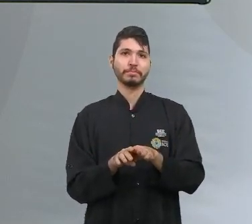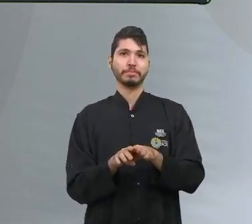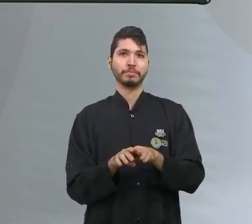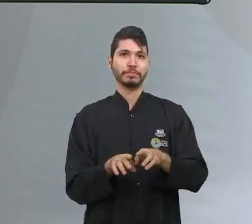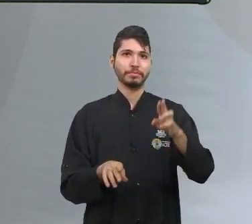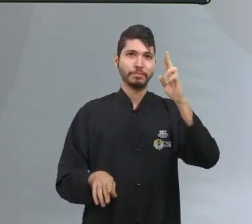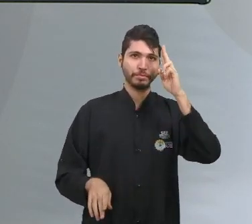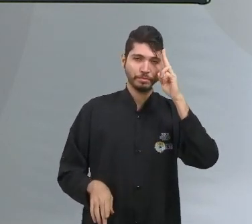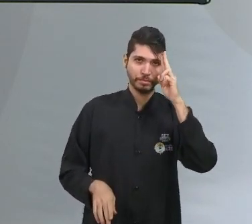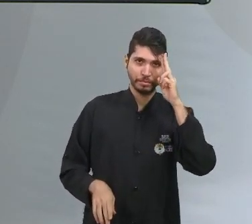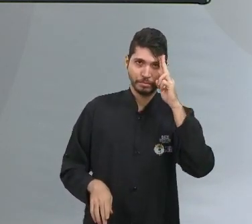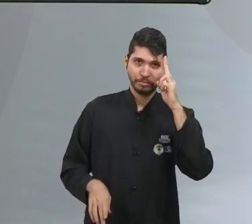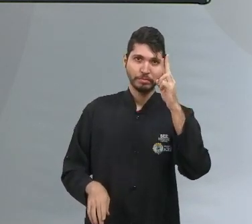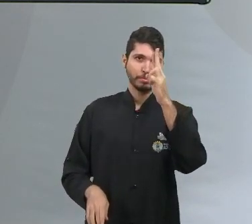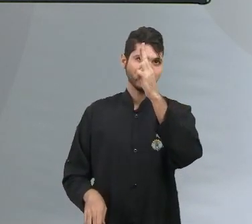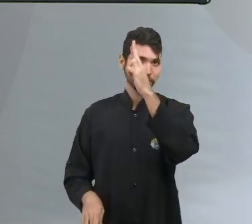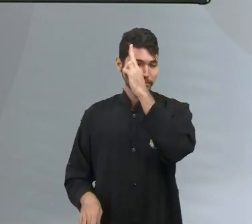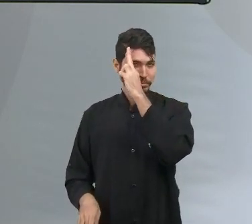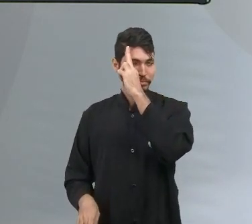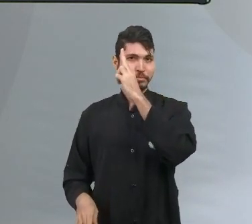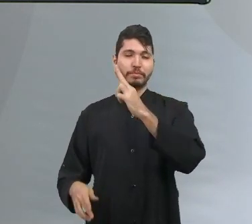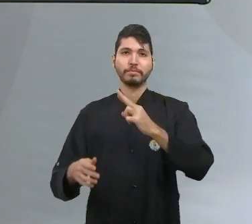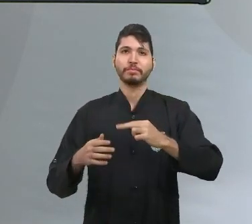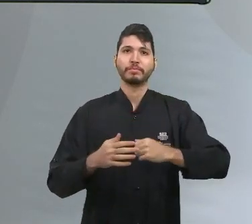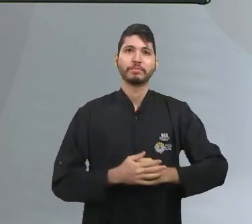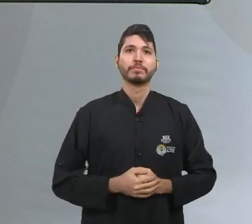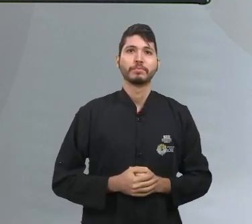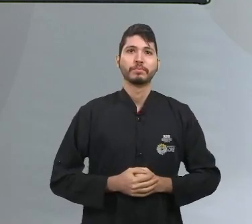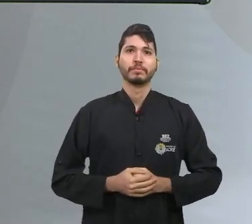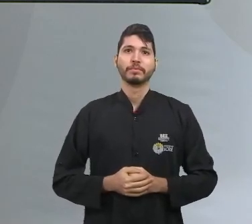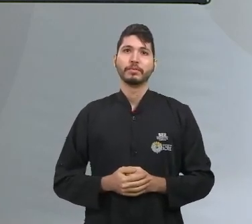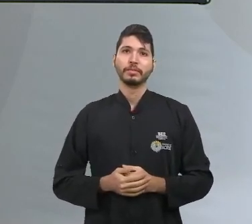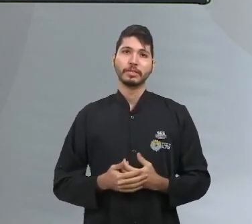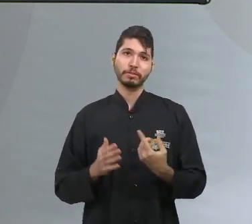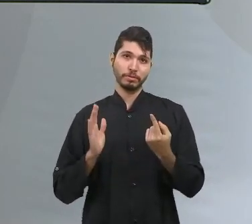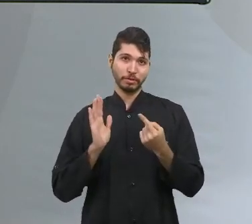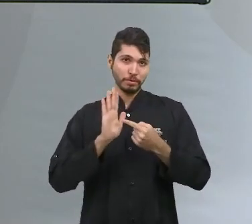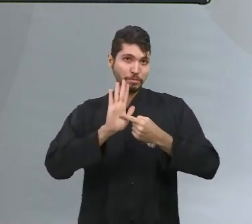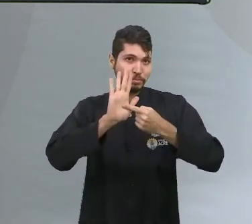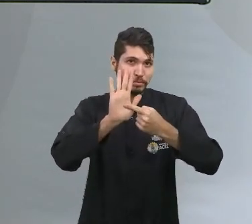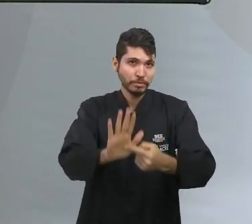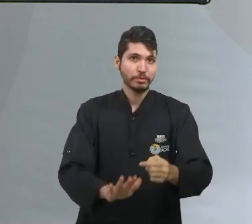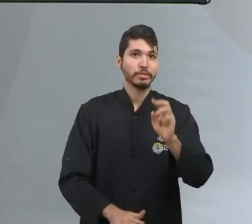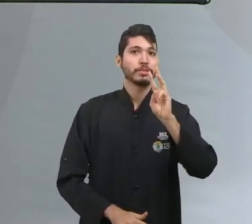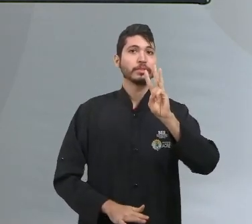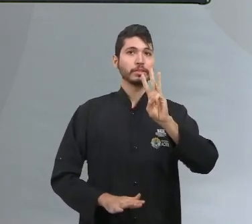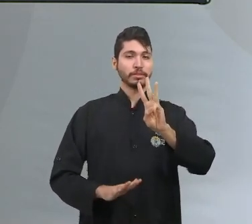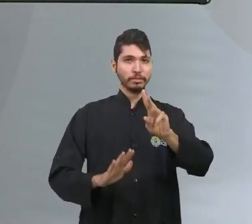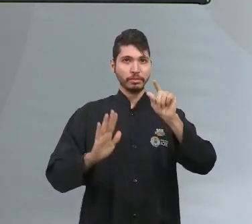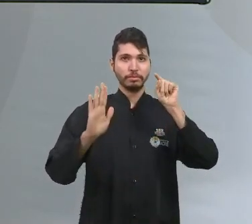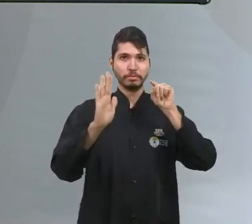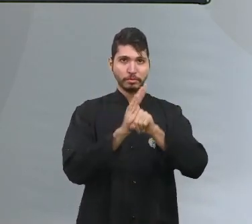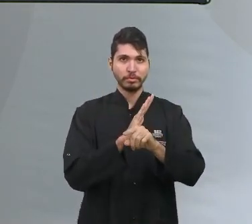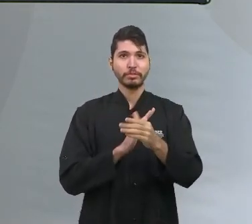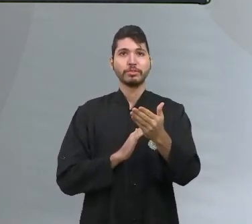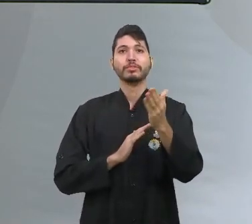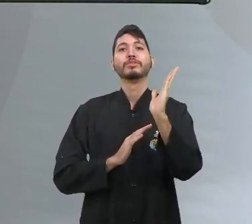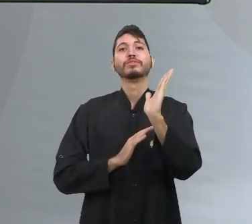trazendo para esta videoaula três questões, que já caíram em Enems